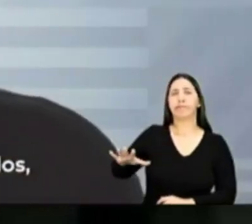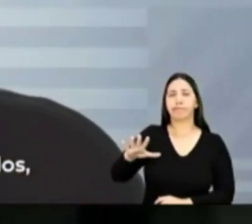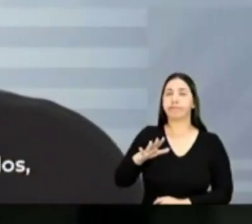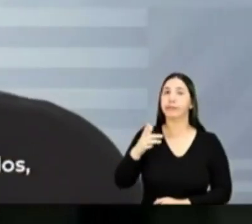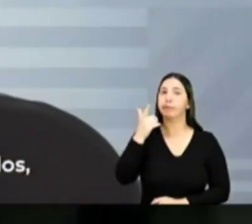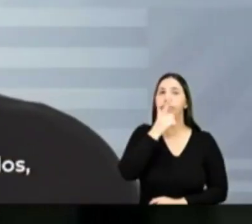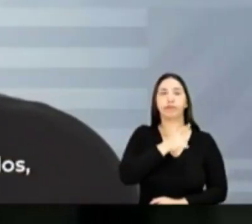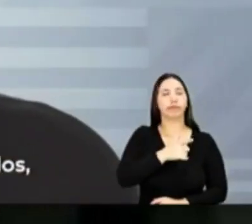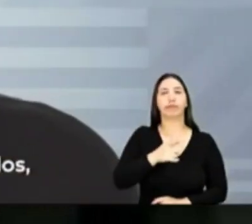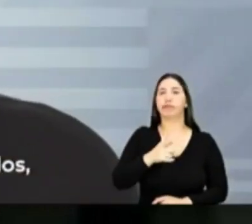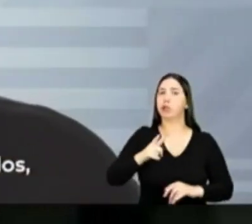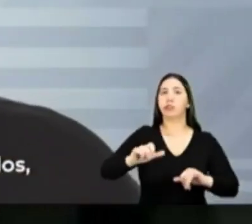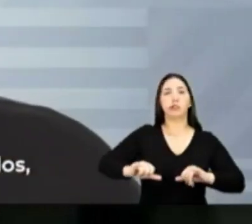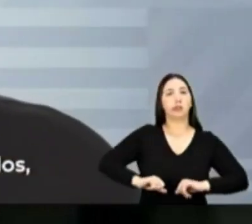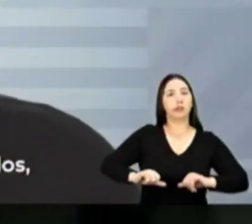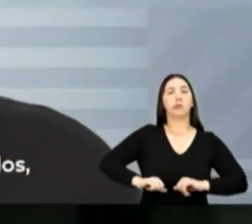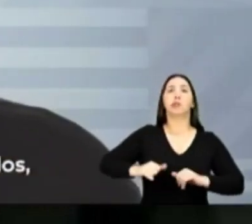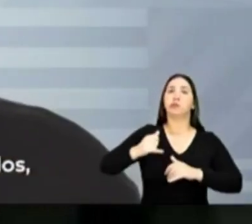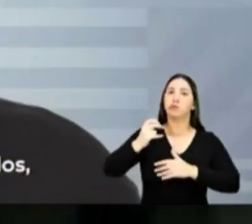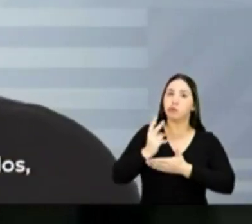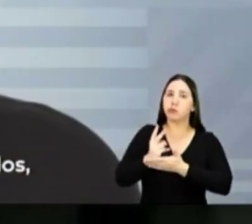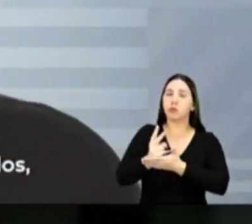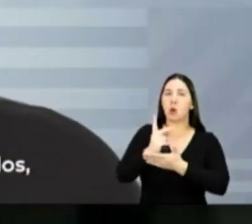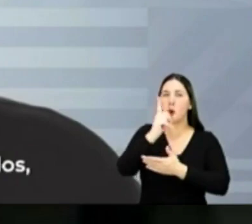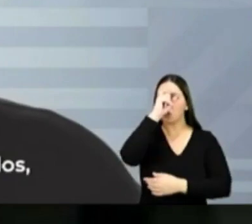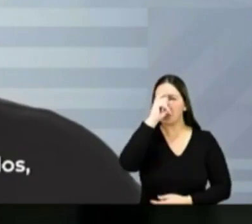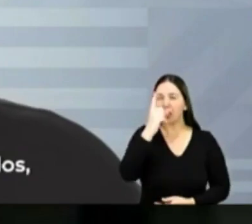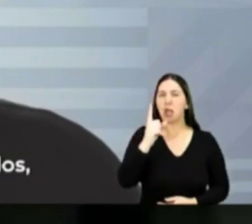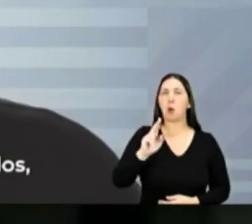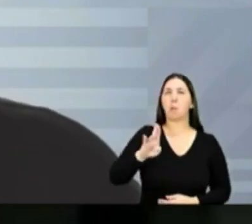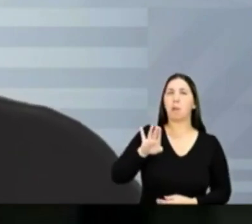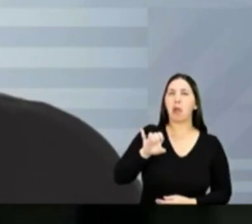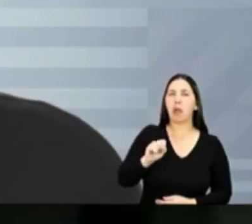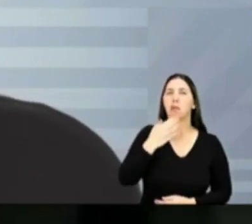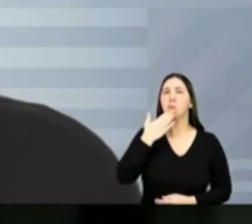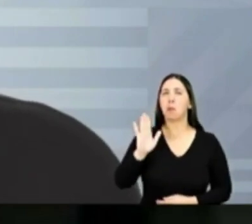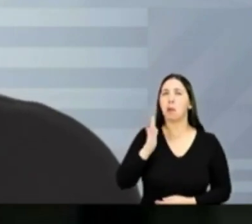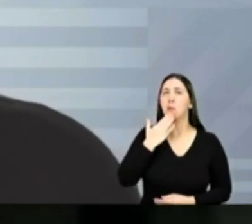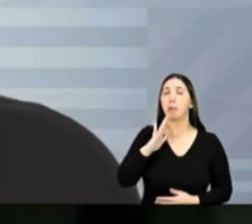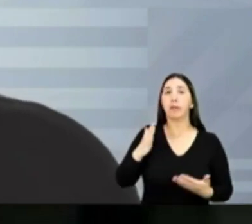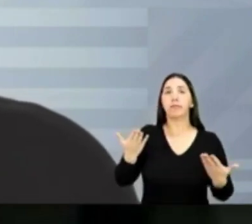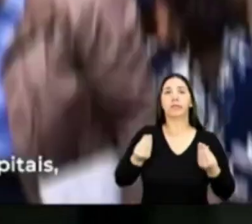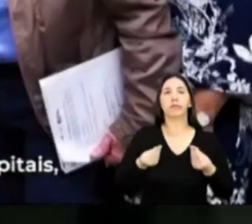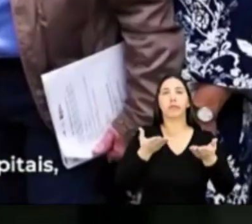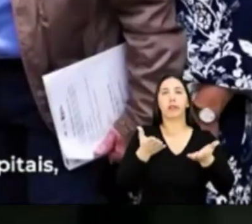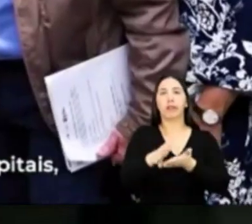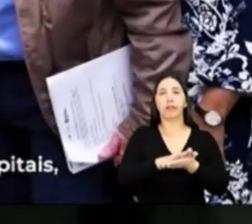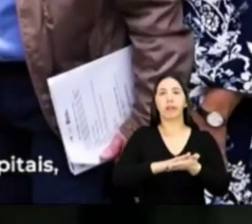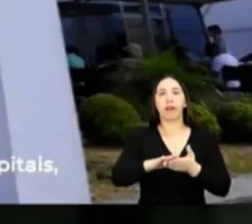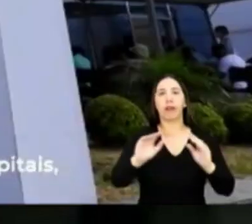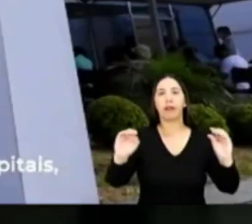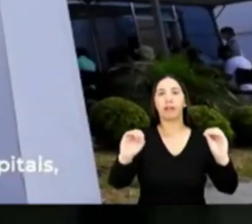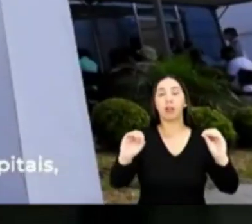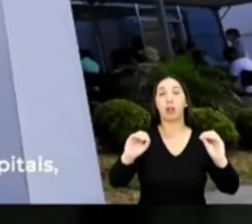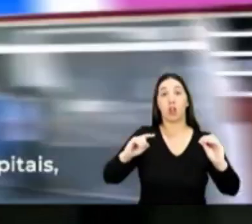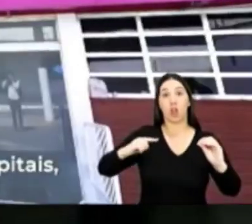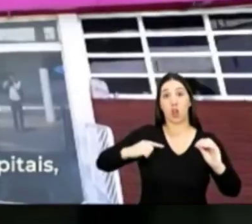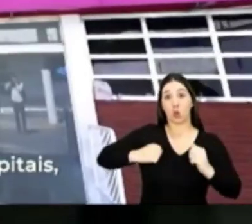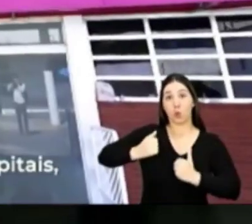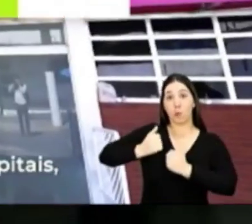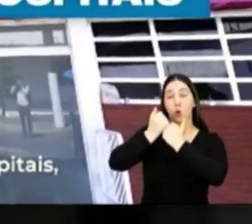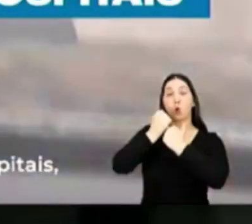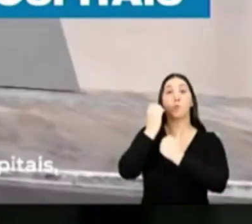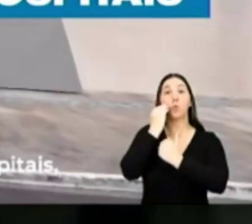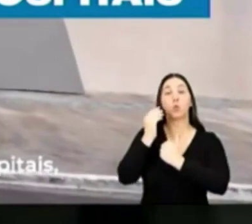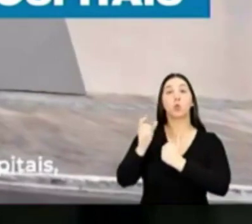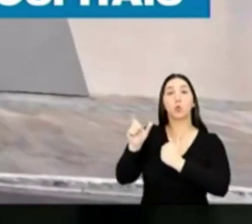Muitos hospitais, UPAs e UBSs foram prometidos, mas nunca foram entregues. Com o apoio do Bruno, entregamos